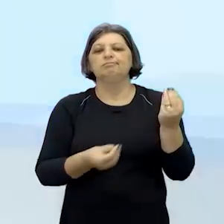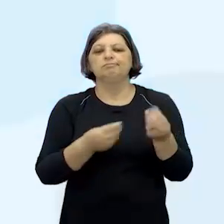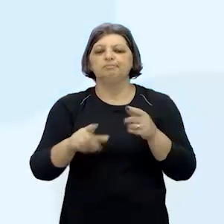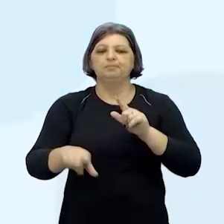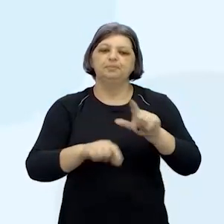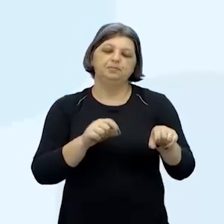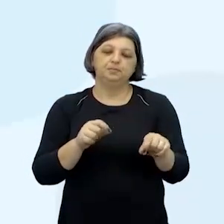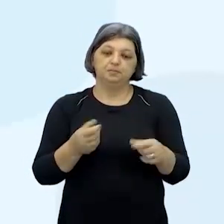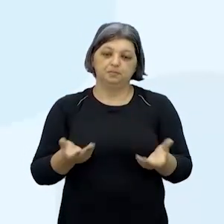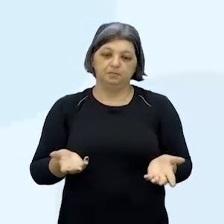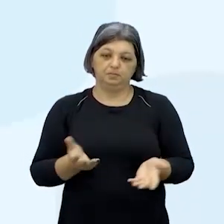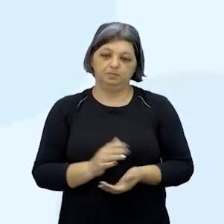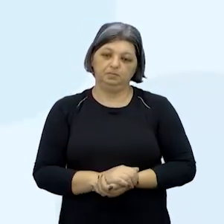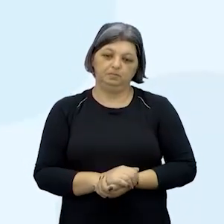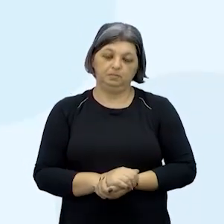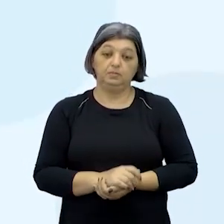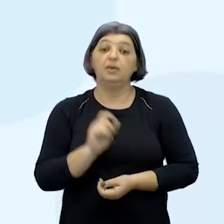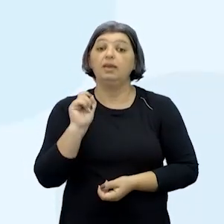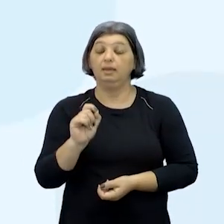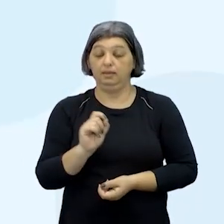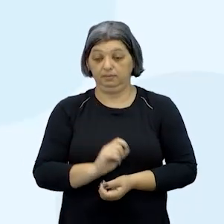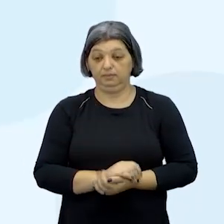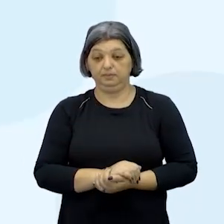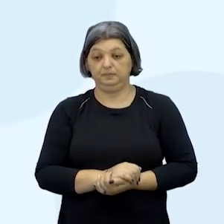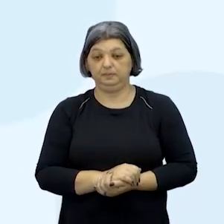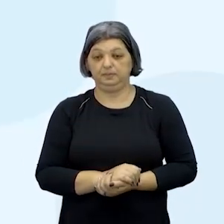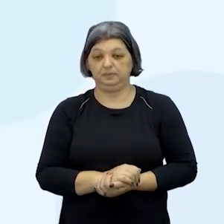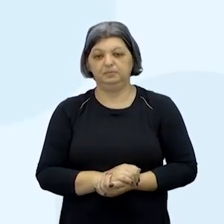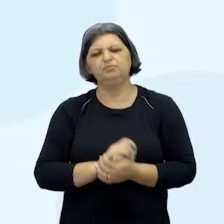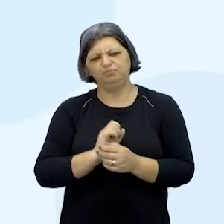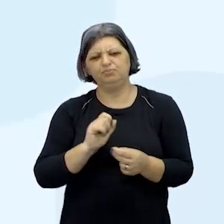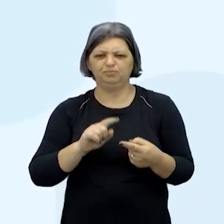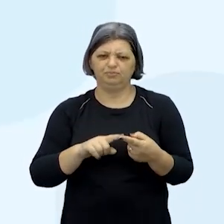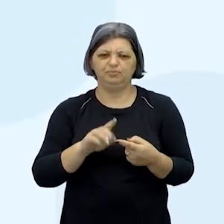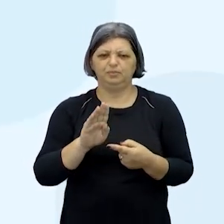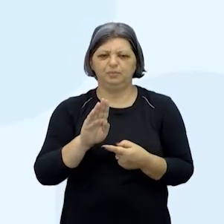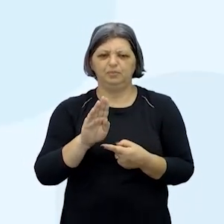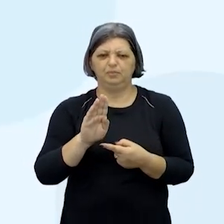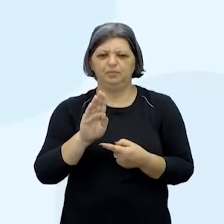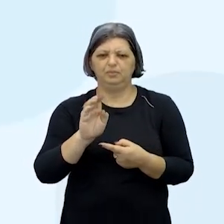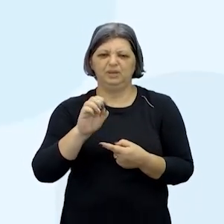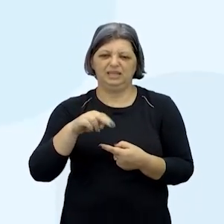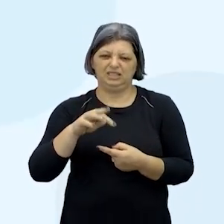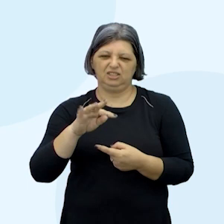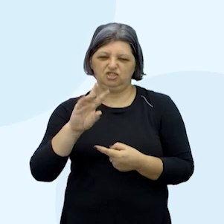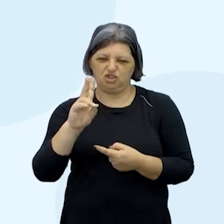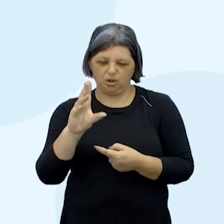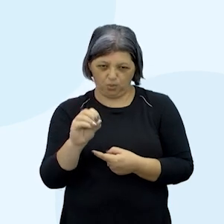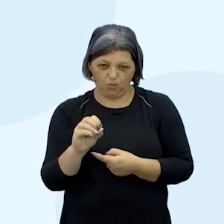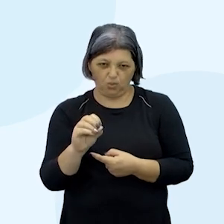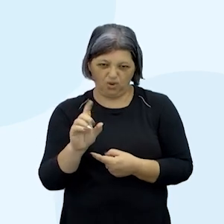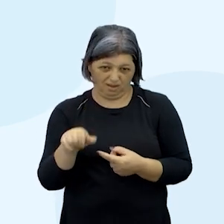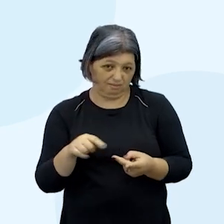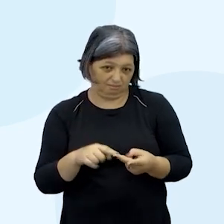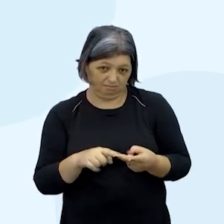então quem vamos pegar o bentinho você você escolhe vai que você que vai ter que falar para mim isso aí